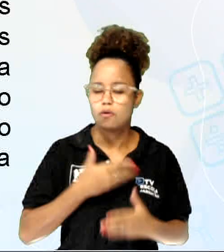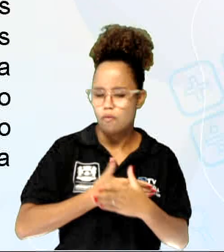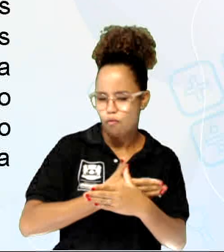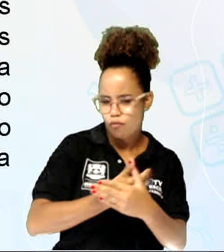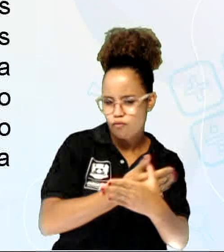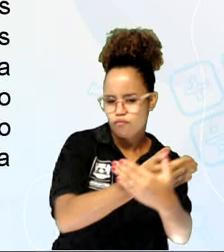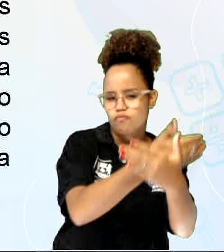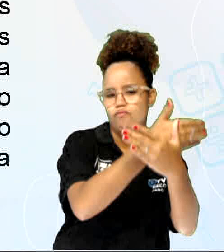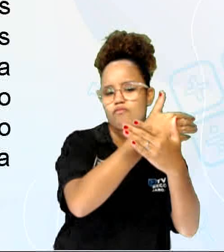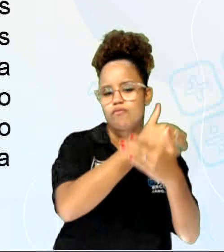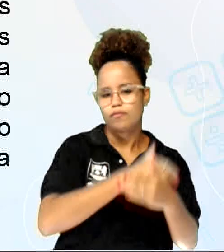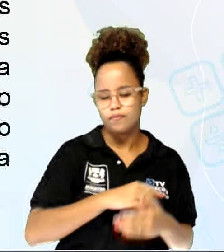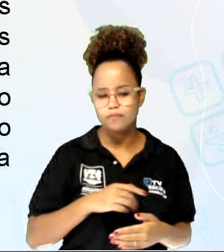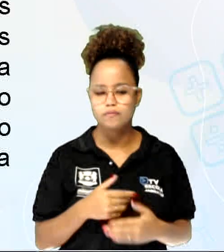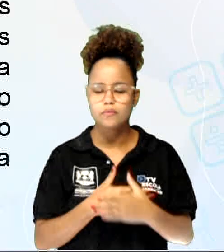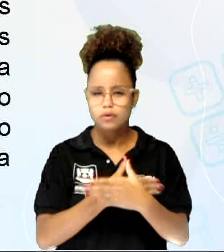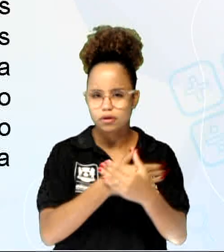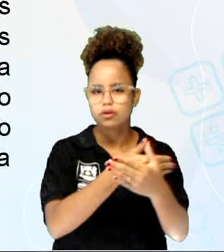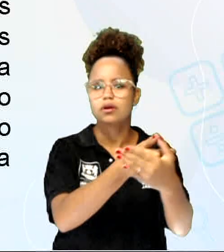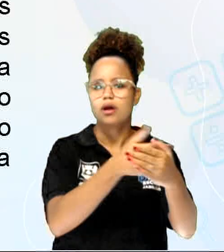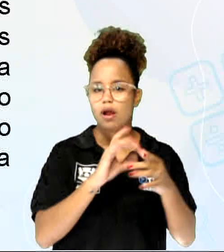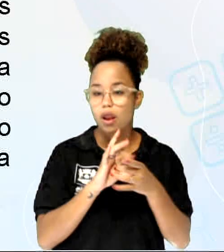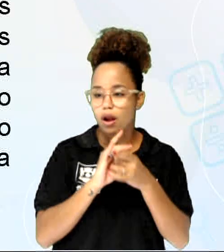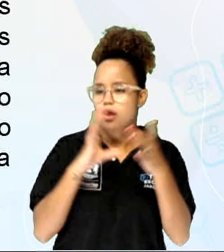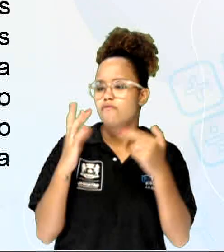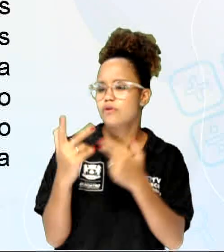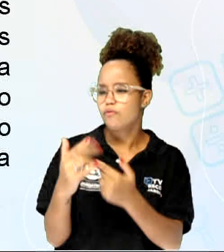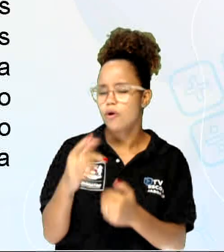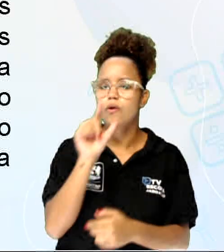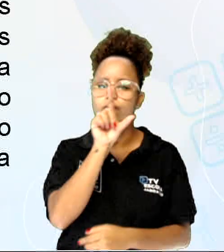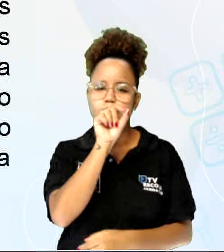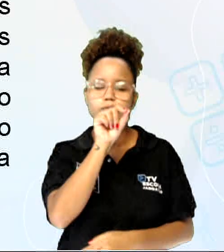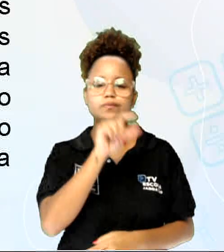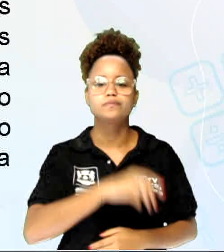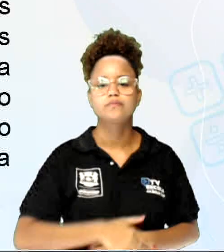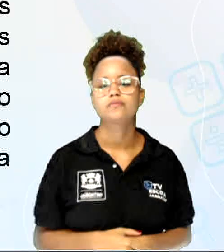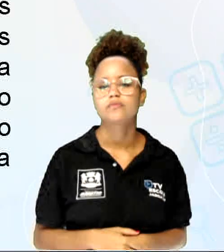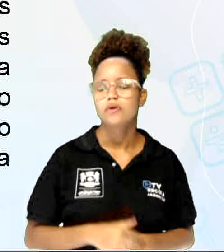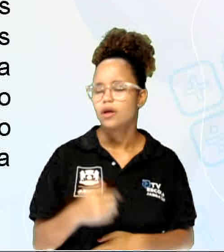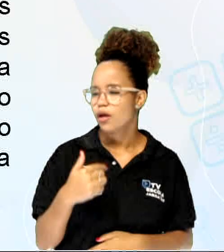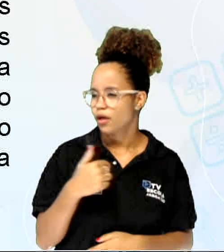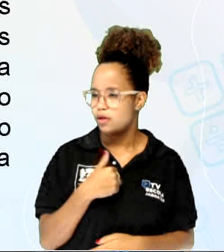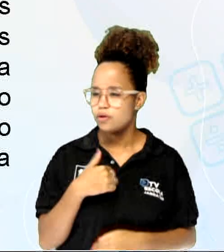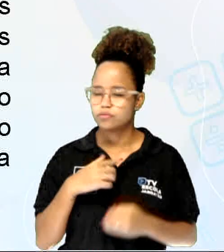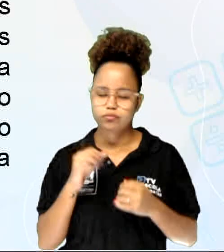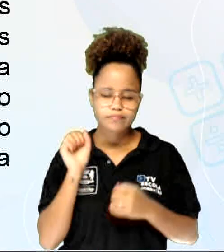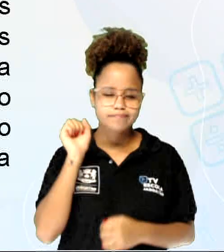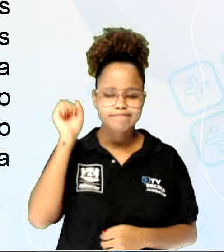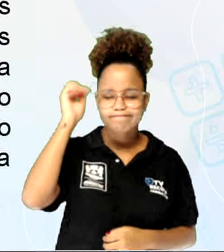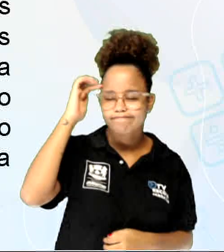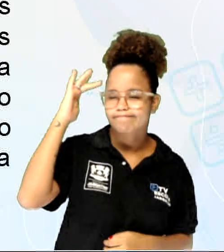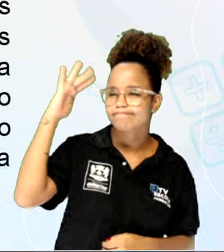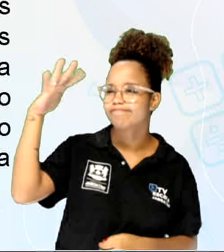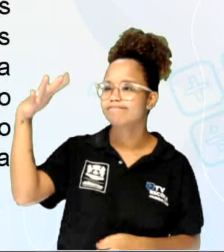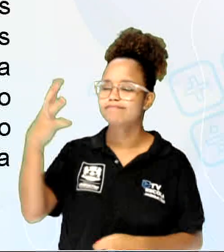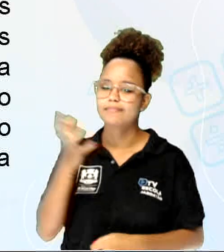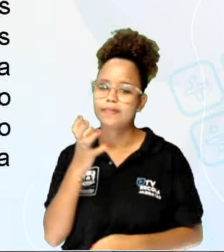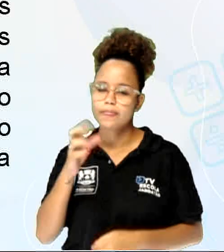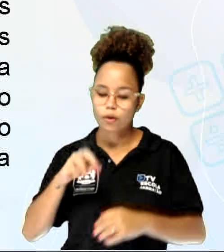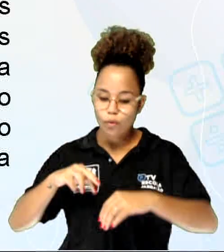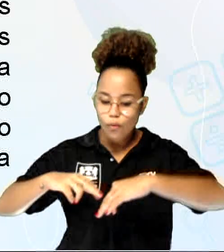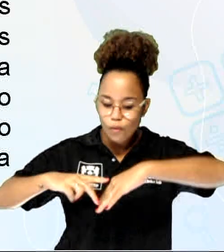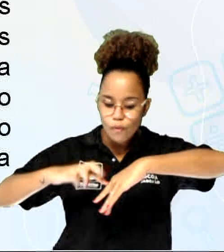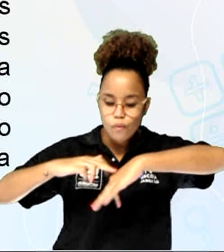livre como um pássaro. Eu sonhava em subir até o topo do Monte Lã